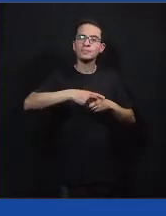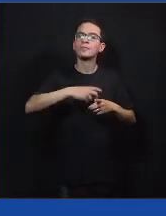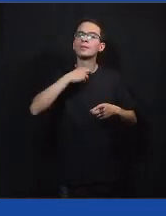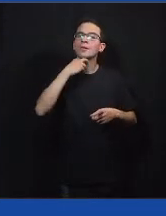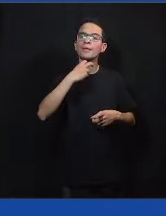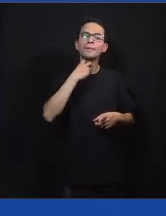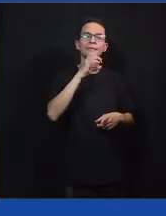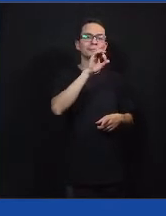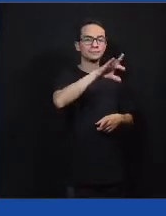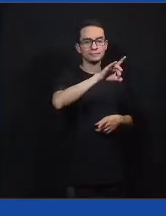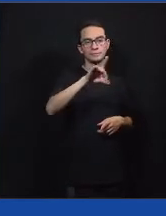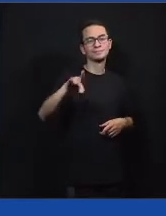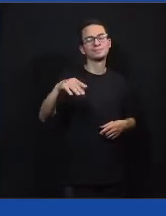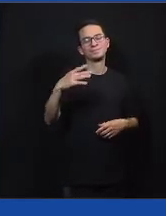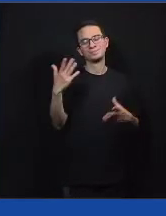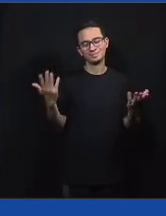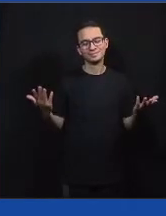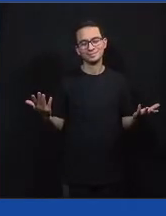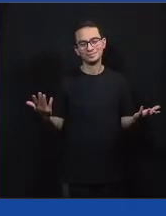difícil é dar ouvidos.